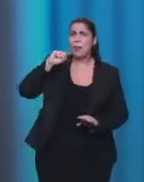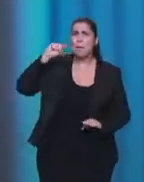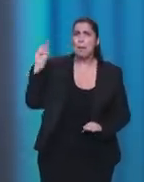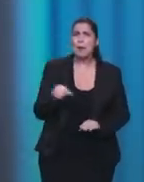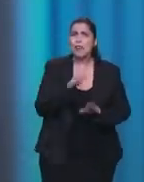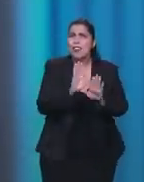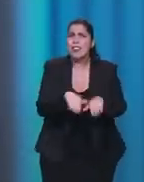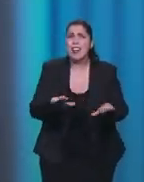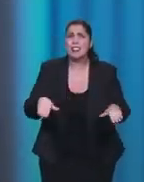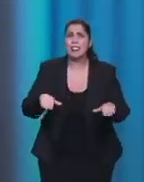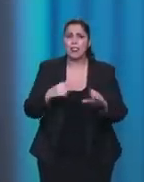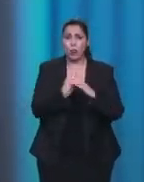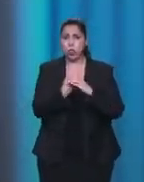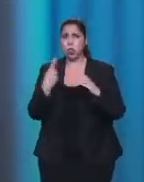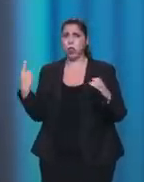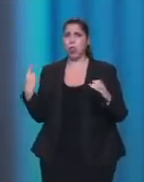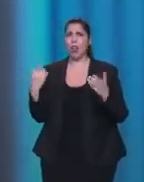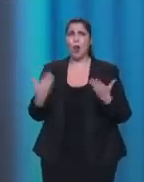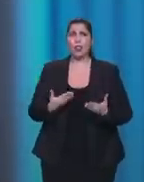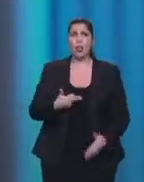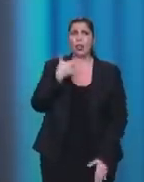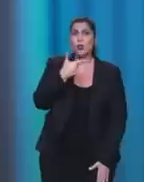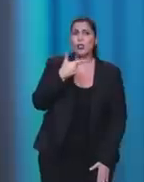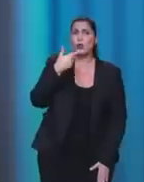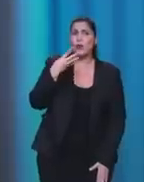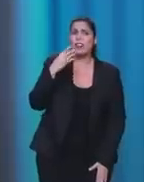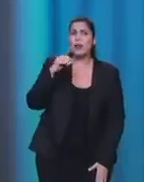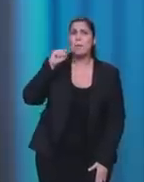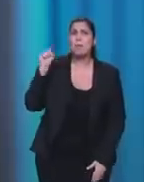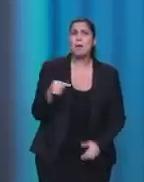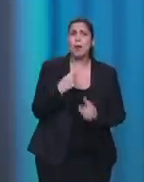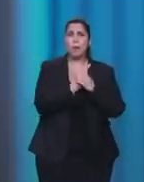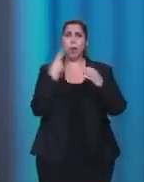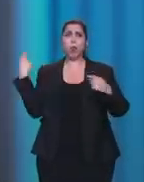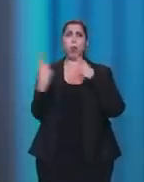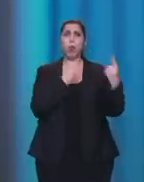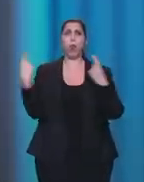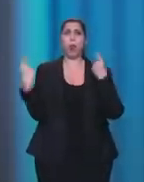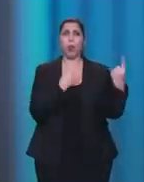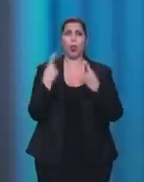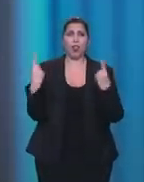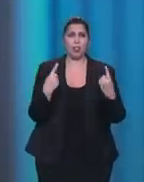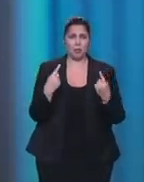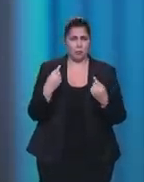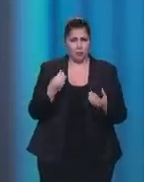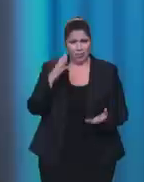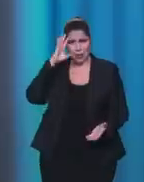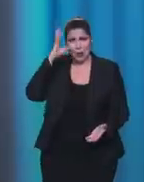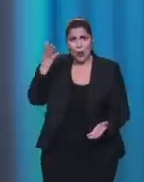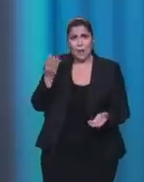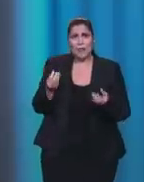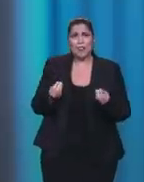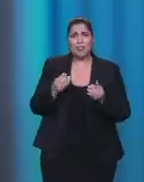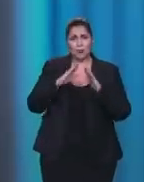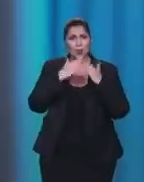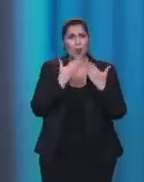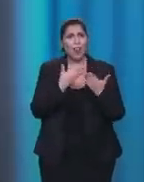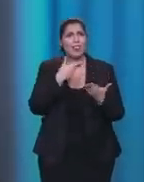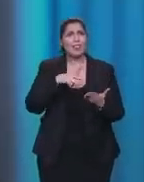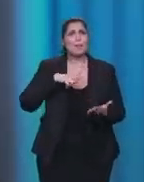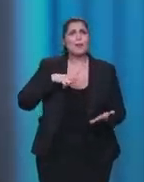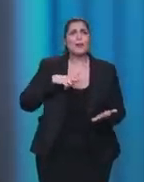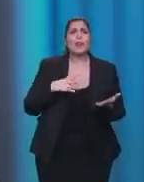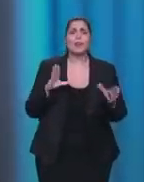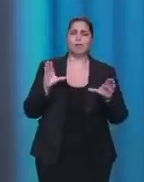hoje 240 mil. Como fazer? Primeiro, trazendo a iniciativa privada, agregando as escolas